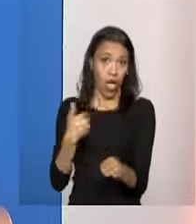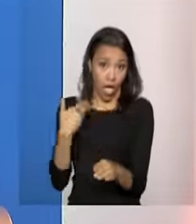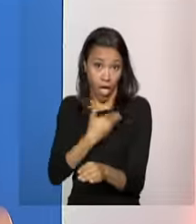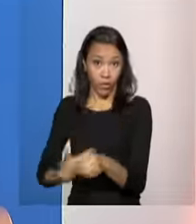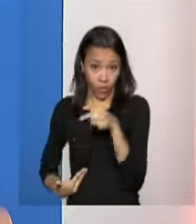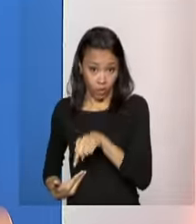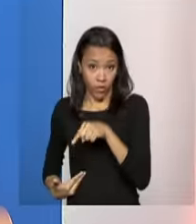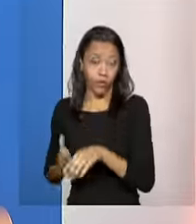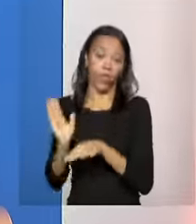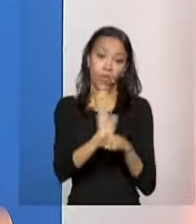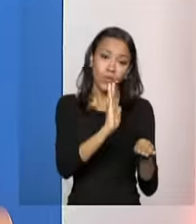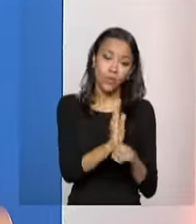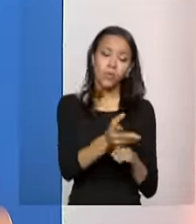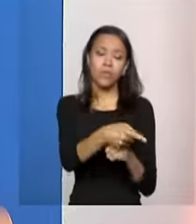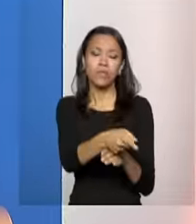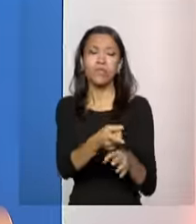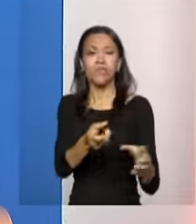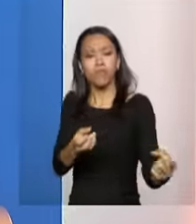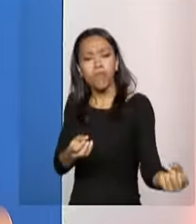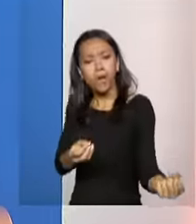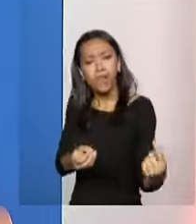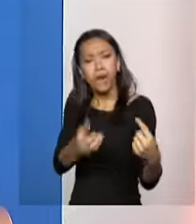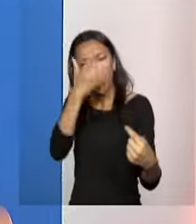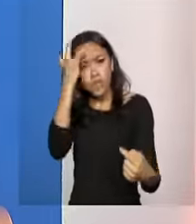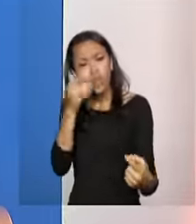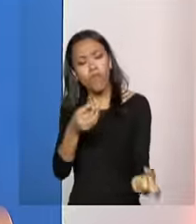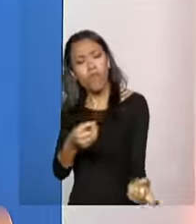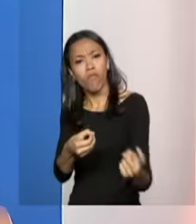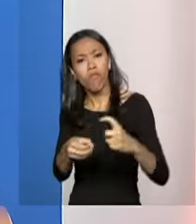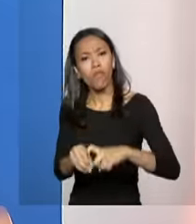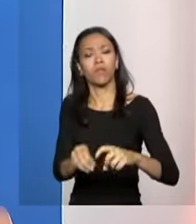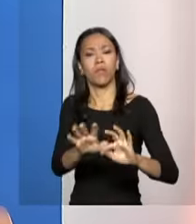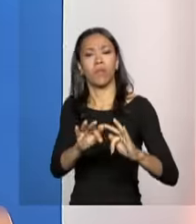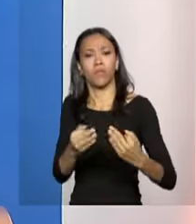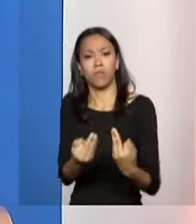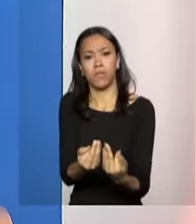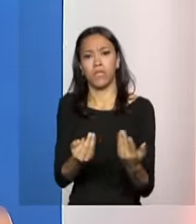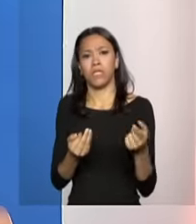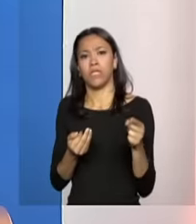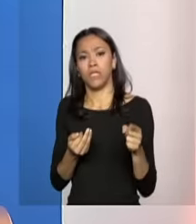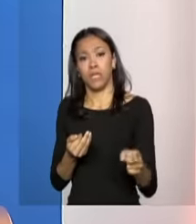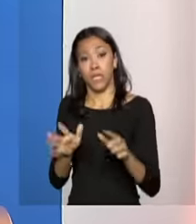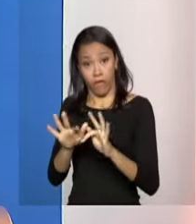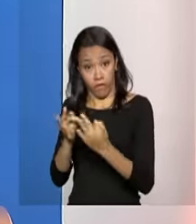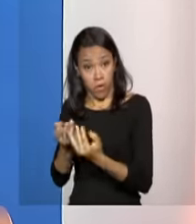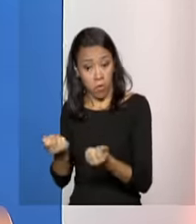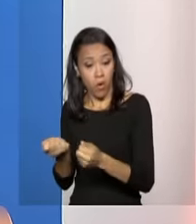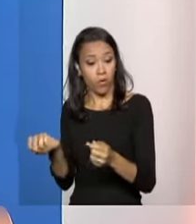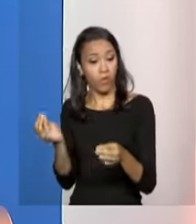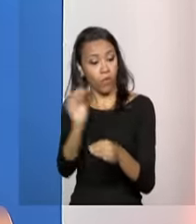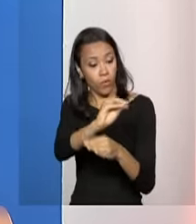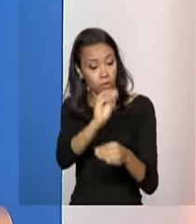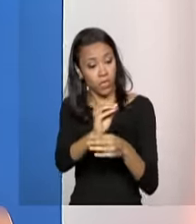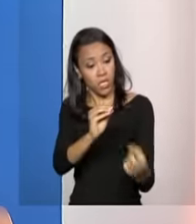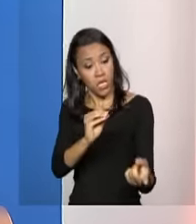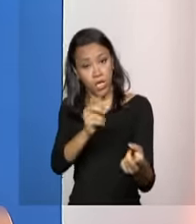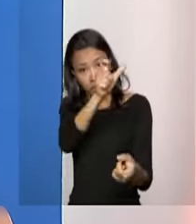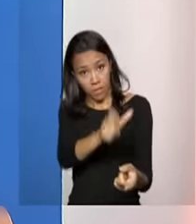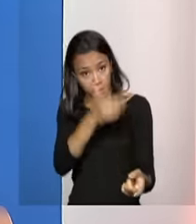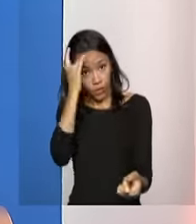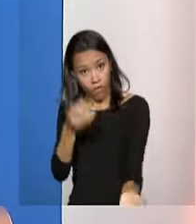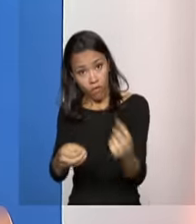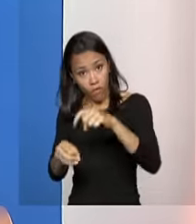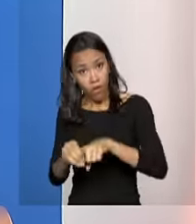restabelecer relações de convívio, que aquela família possa proteger seus membros, e seus membros se sintam, de fato,